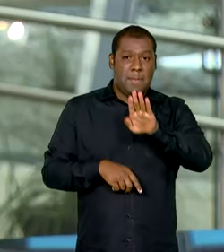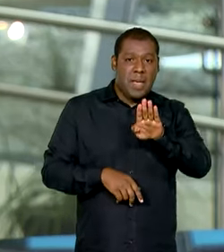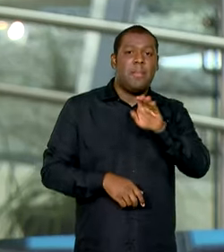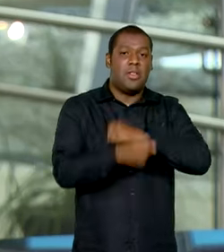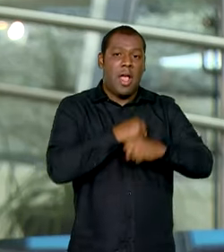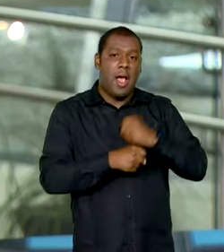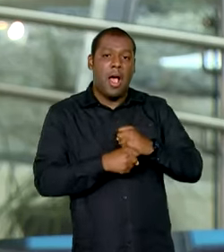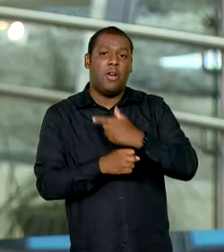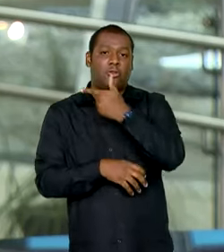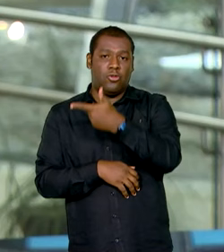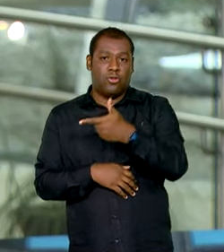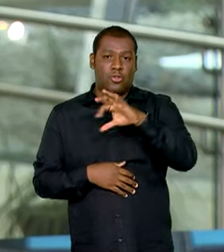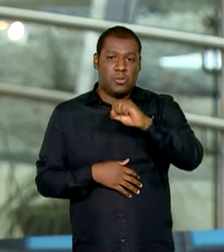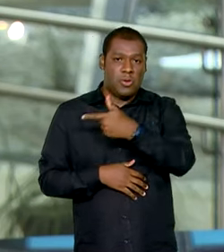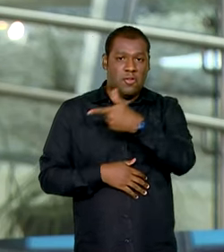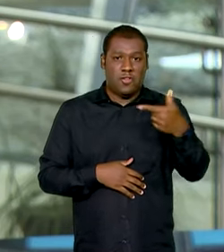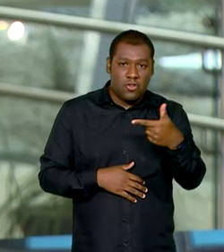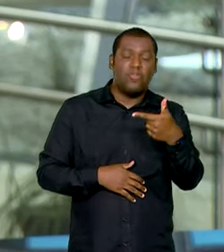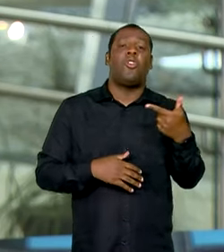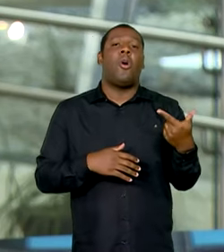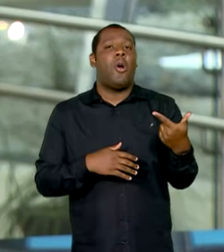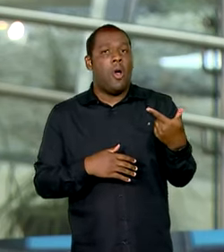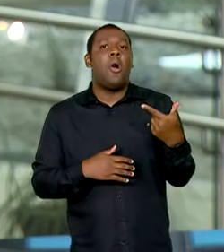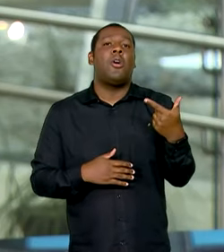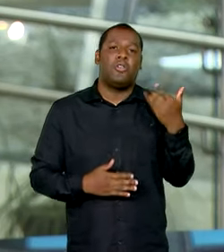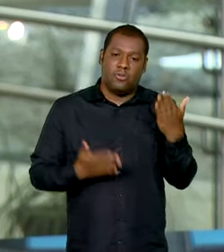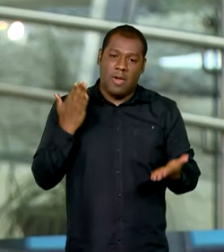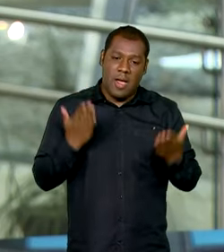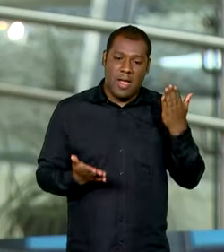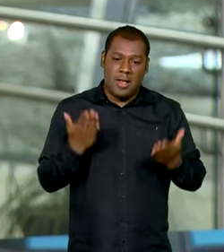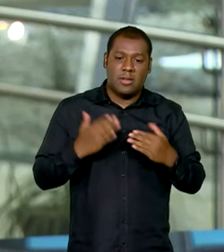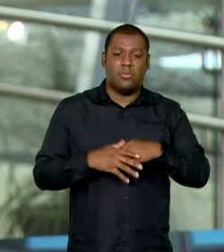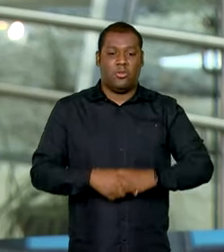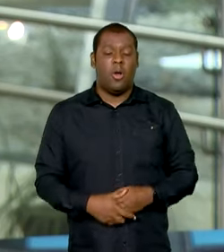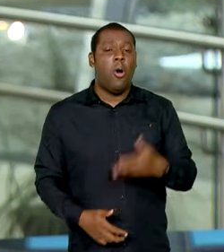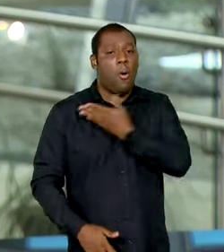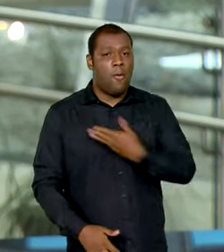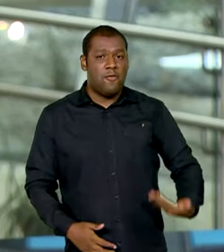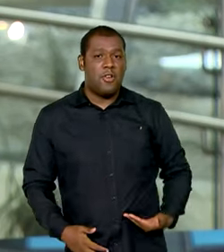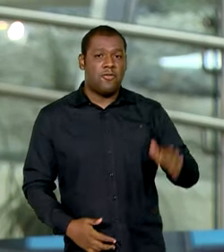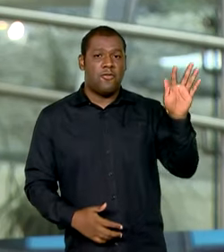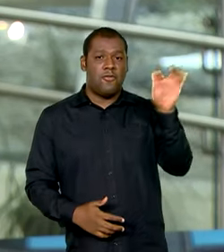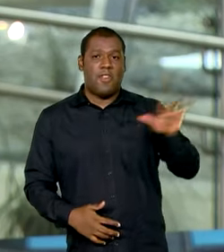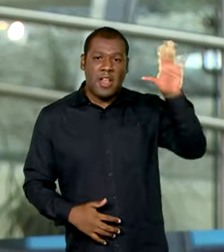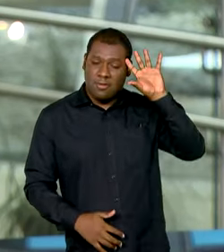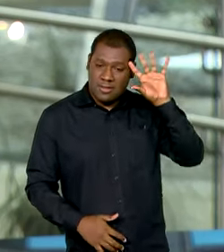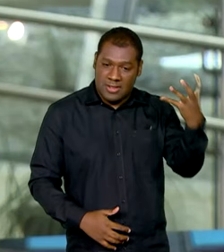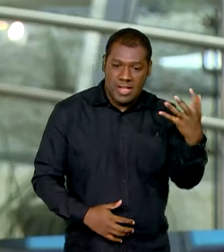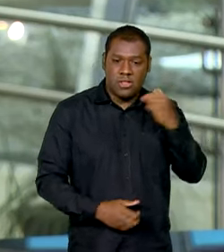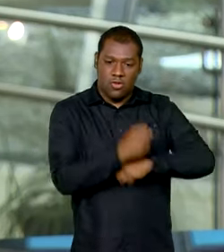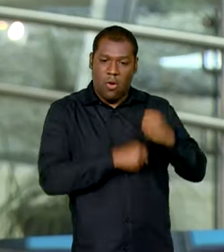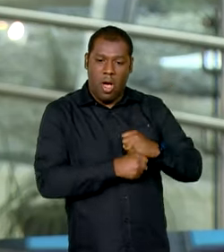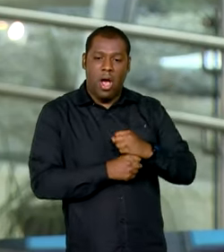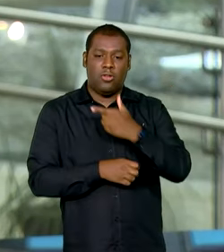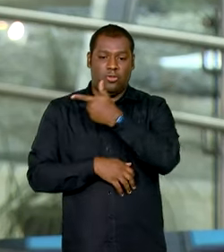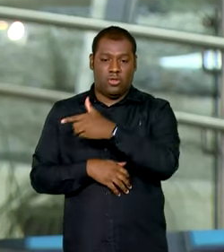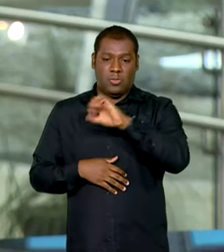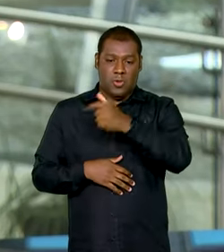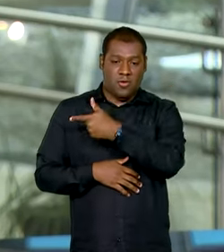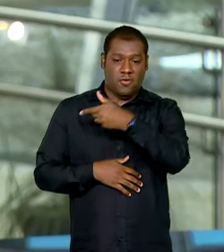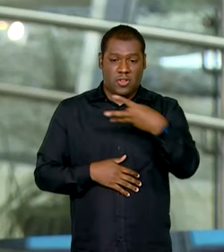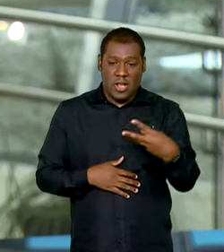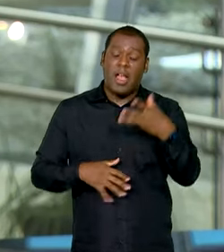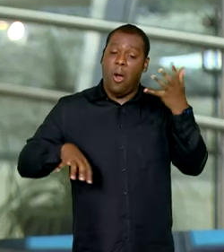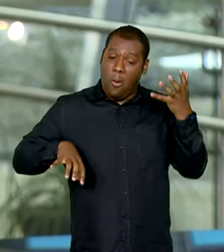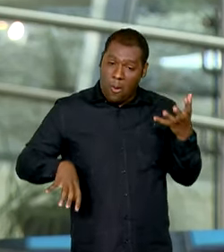É a nova política de valorização do salário mínimo que foi definida pelo governo federal no ano passado e aprovada no Congresso Nacional.